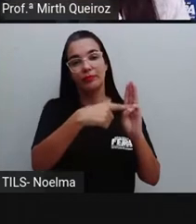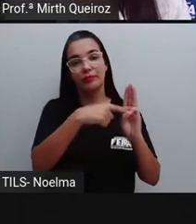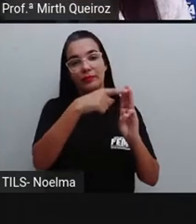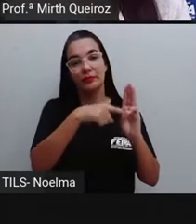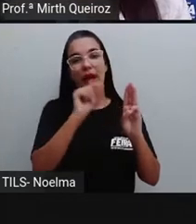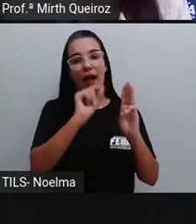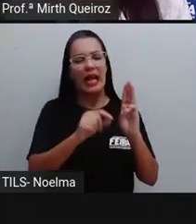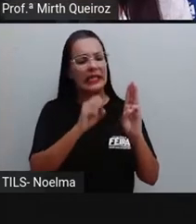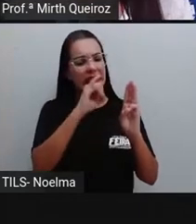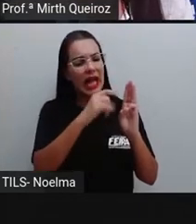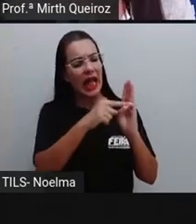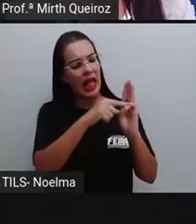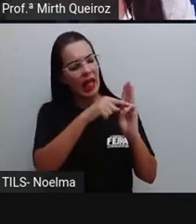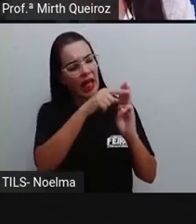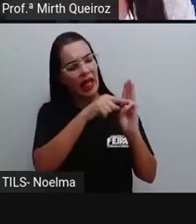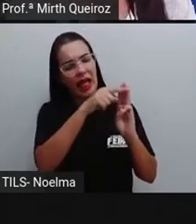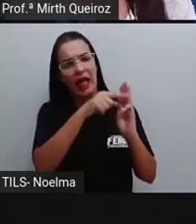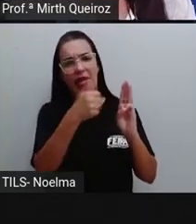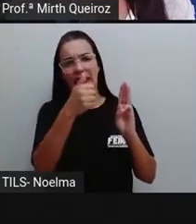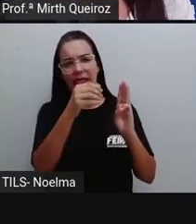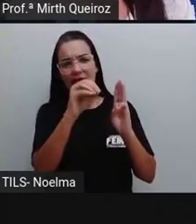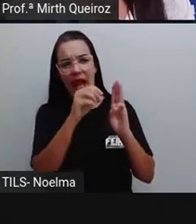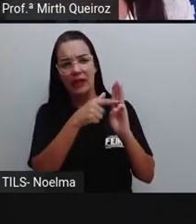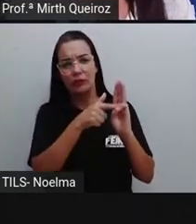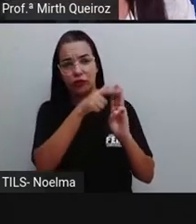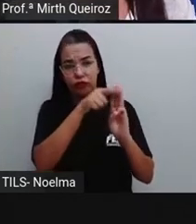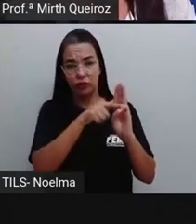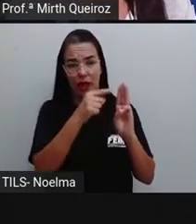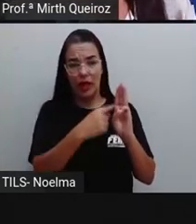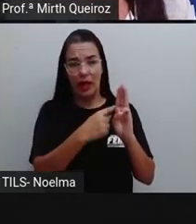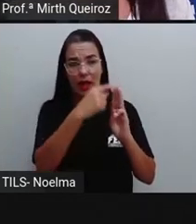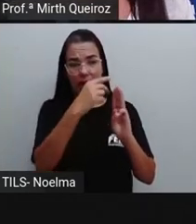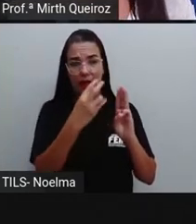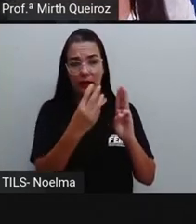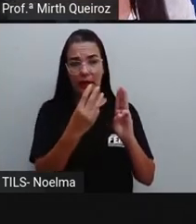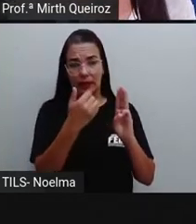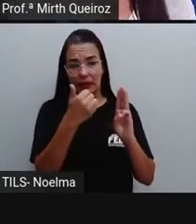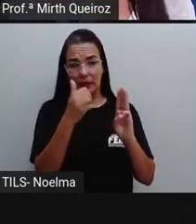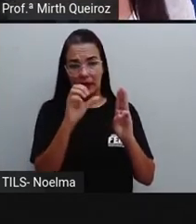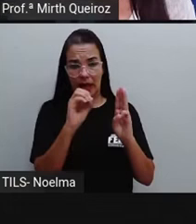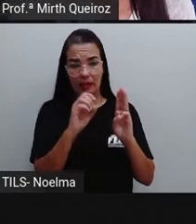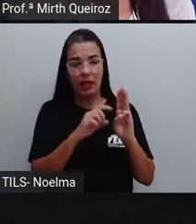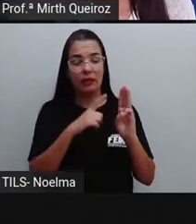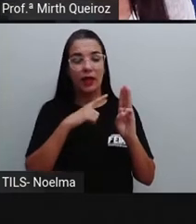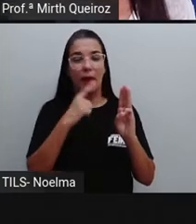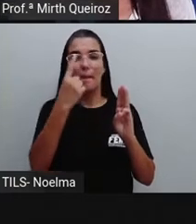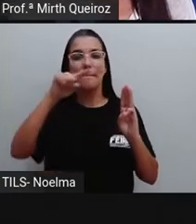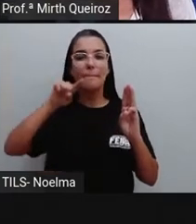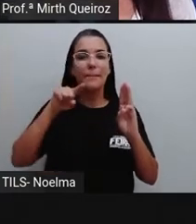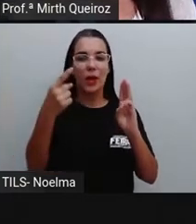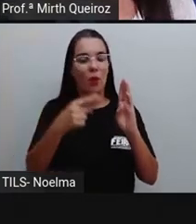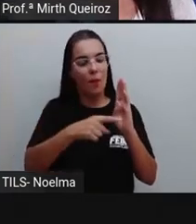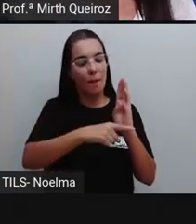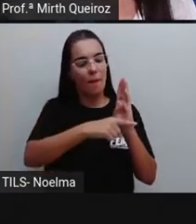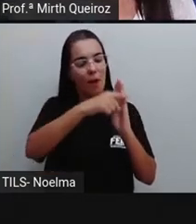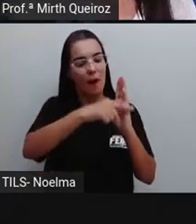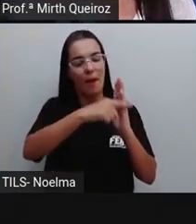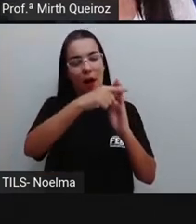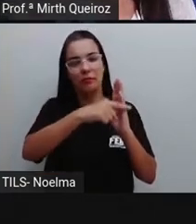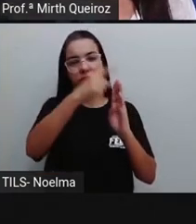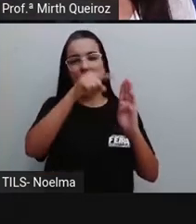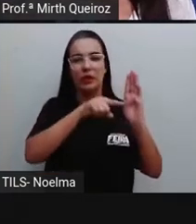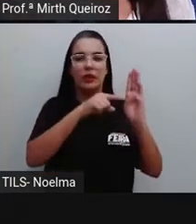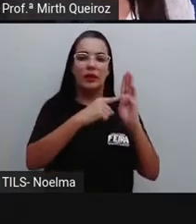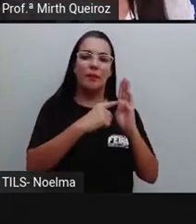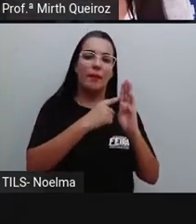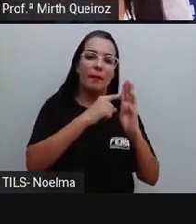unidade de milhar, que é equivalente a mil unidades, certo? Uma unidade de milhar